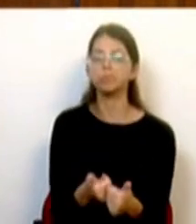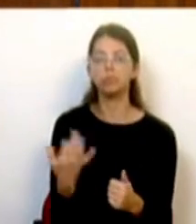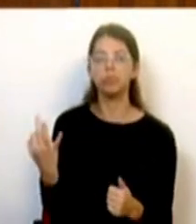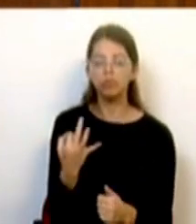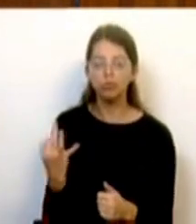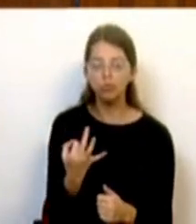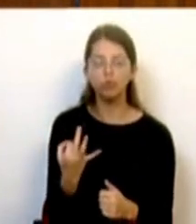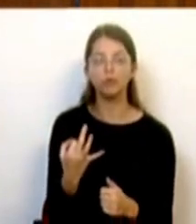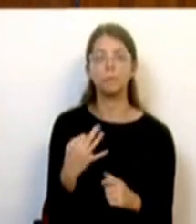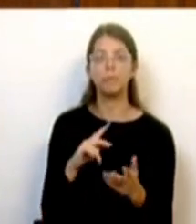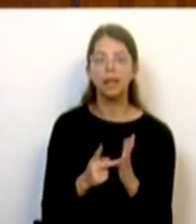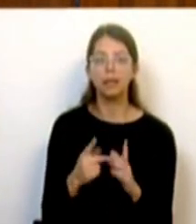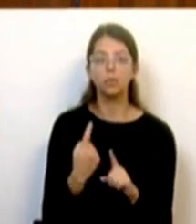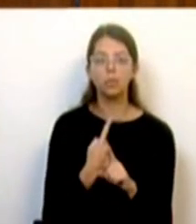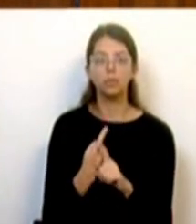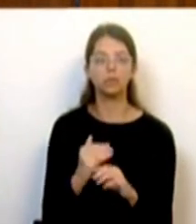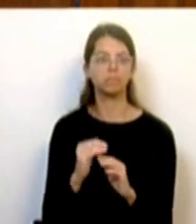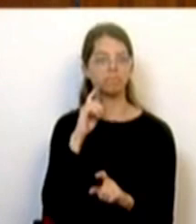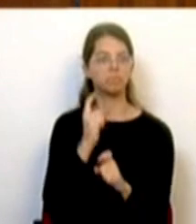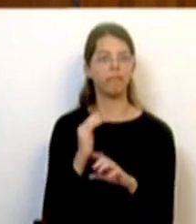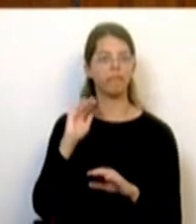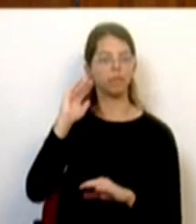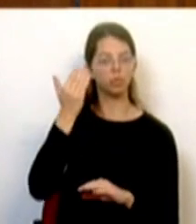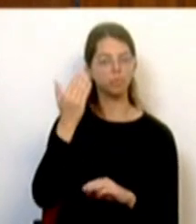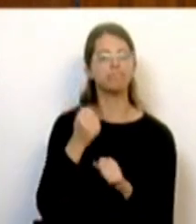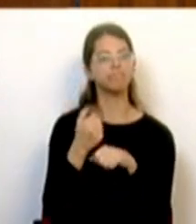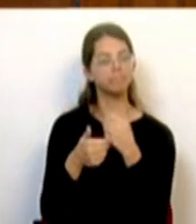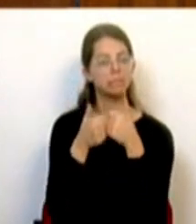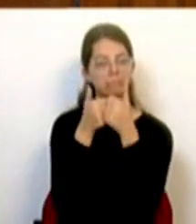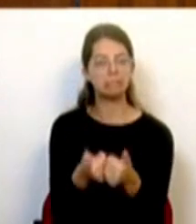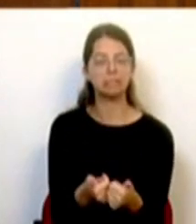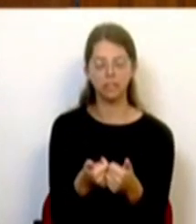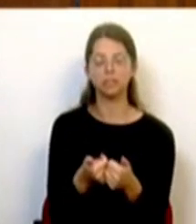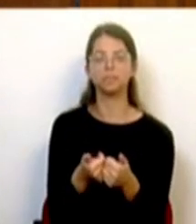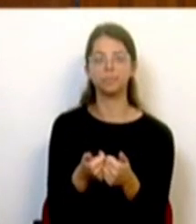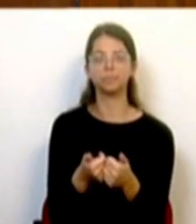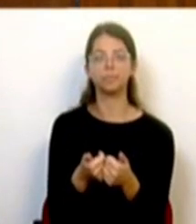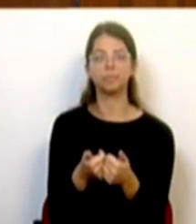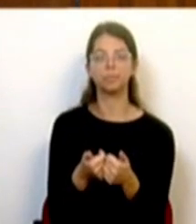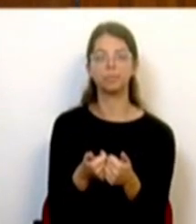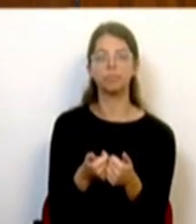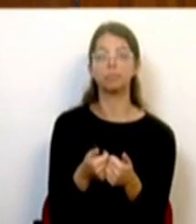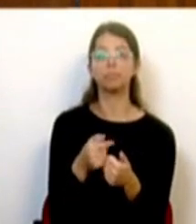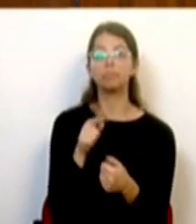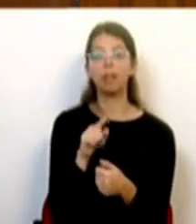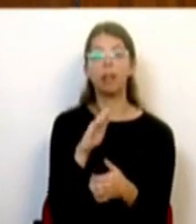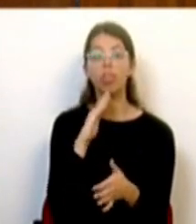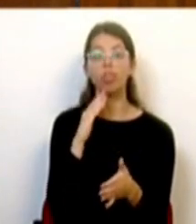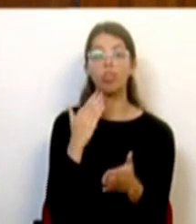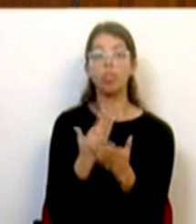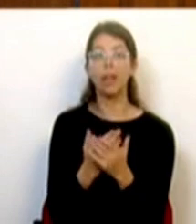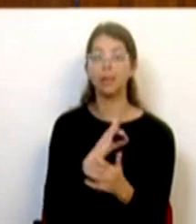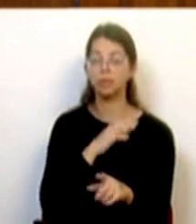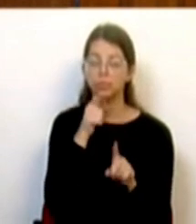desde as habilitações técnicas mais exigentes e que nunca pode resultar, nunca pode resultar,